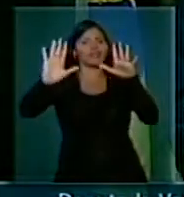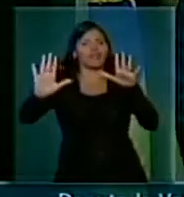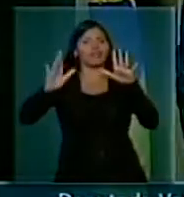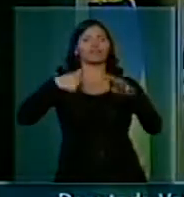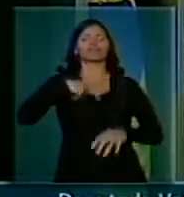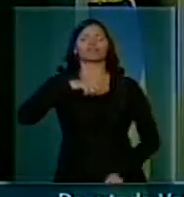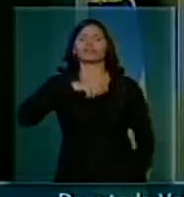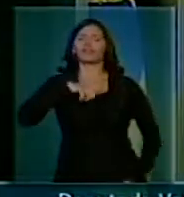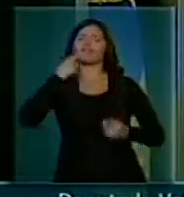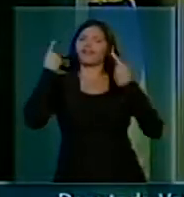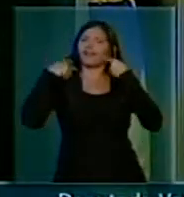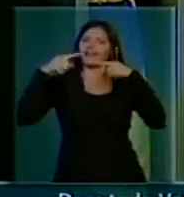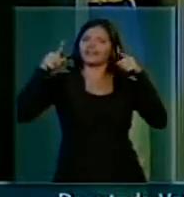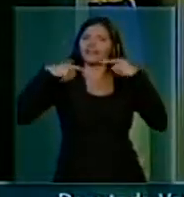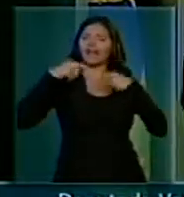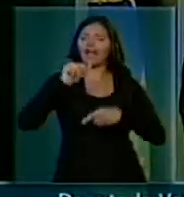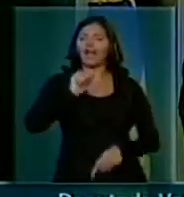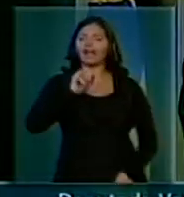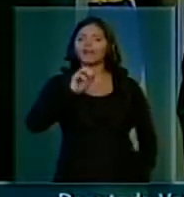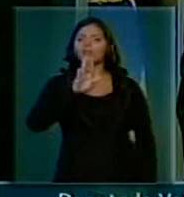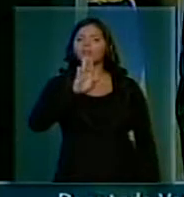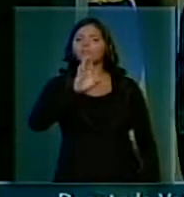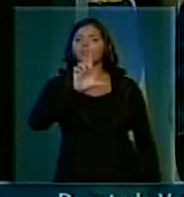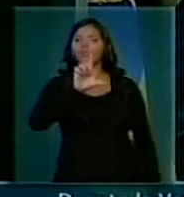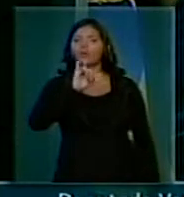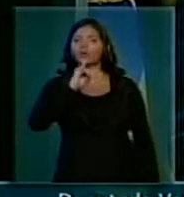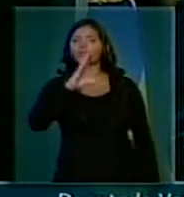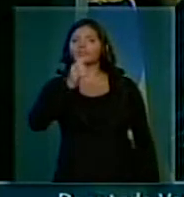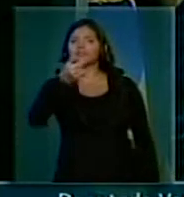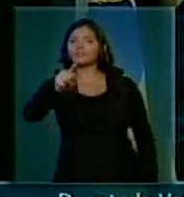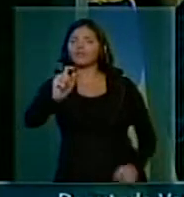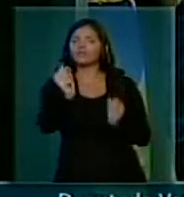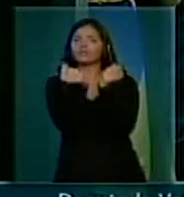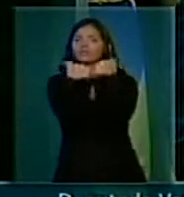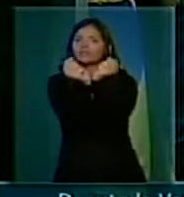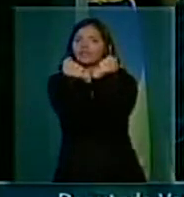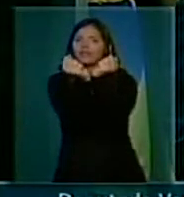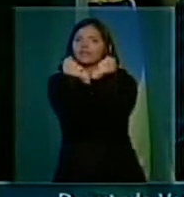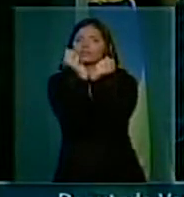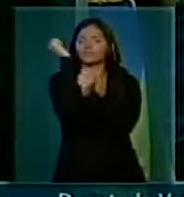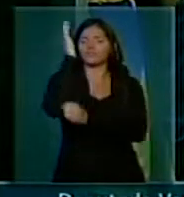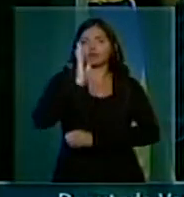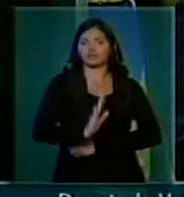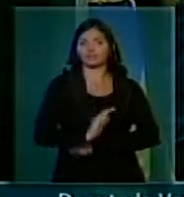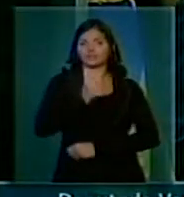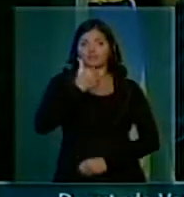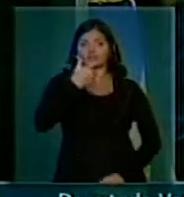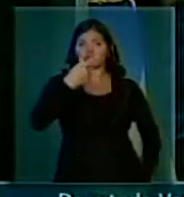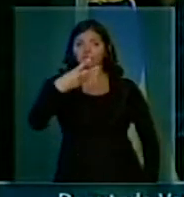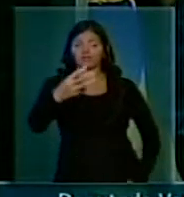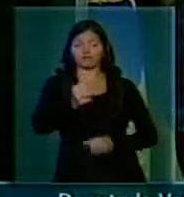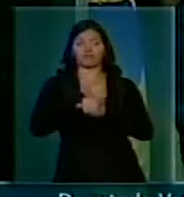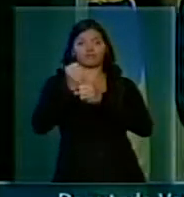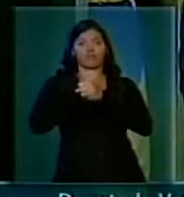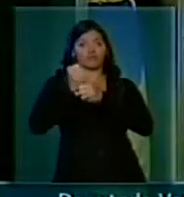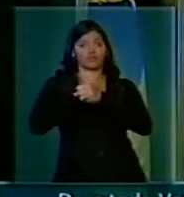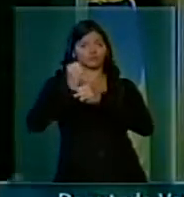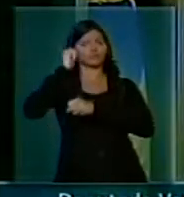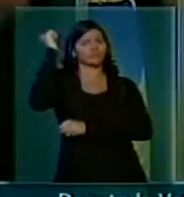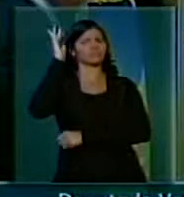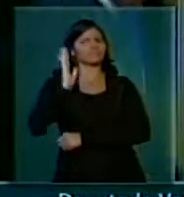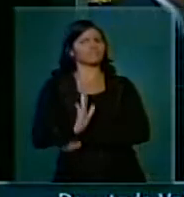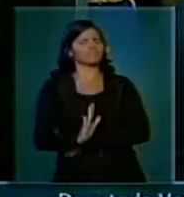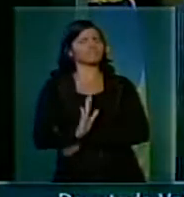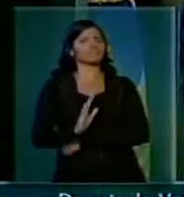os lugares com a abolição da escravatura no Brasil. Nesses 123 anos, nós formos, senhor presidente, analisar,